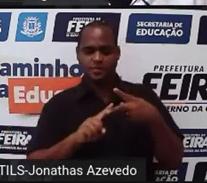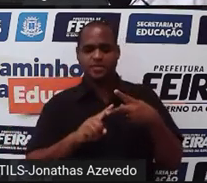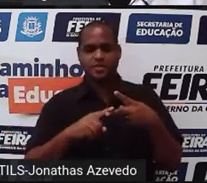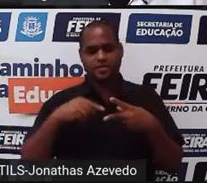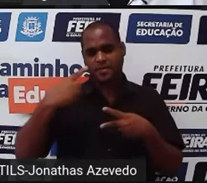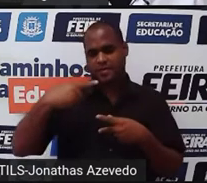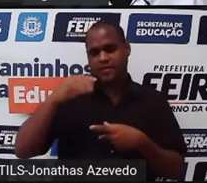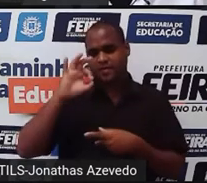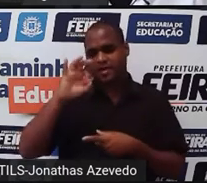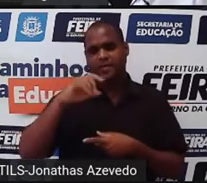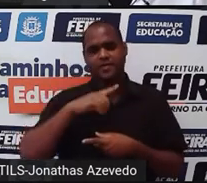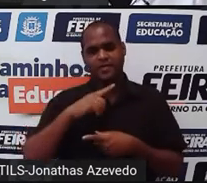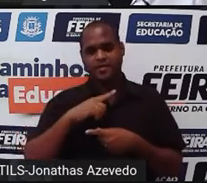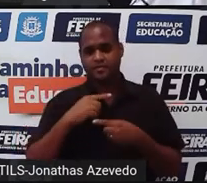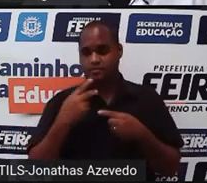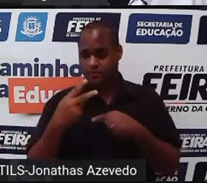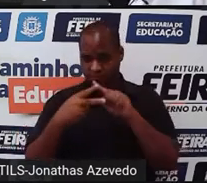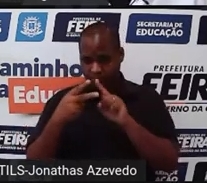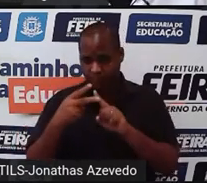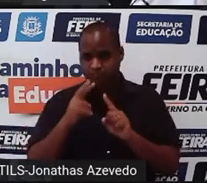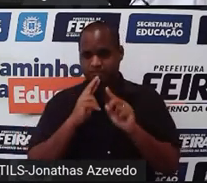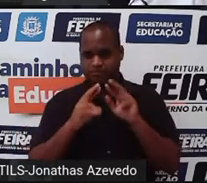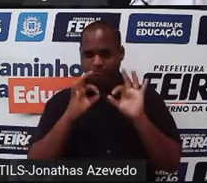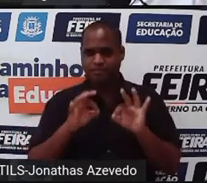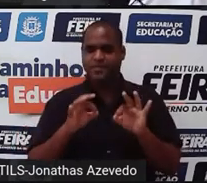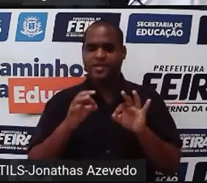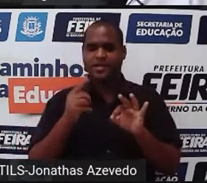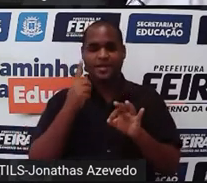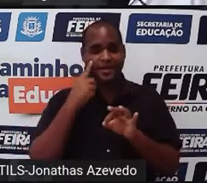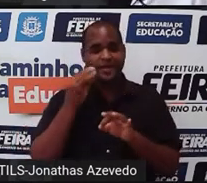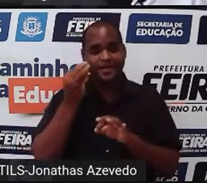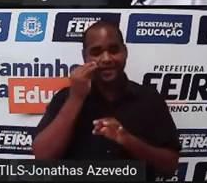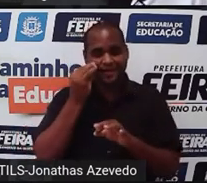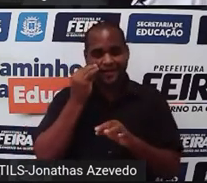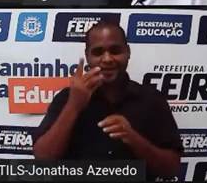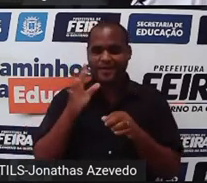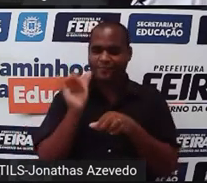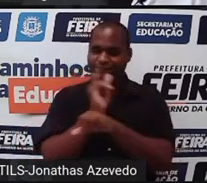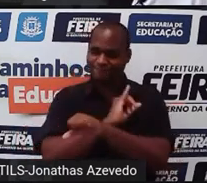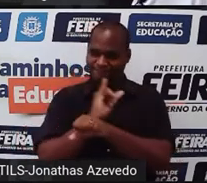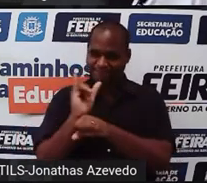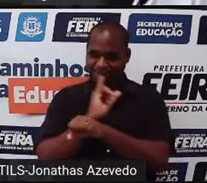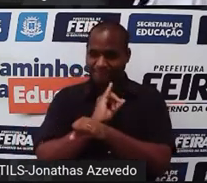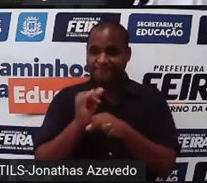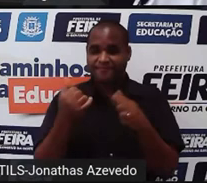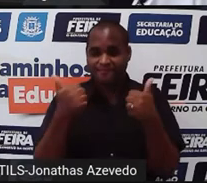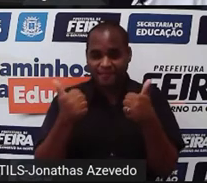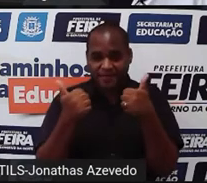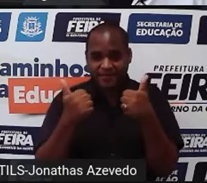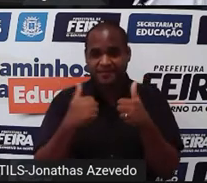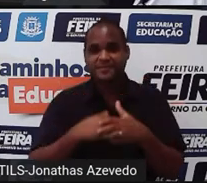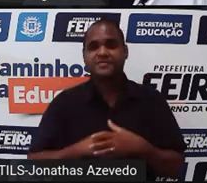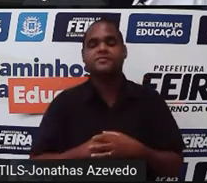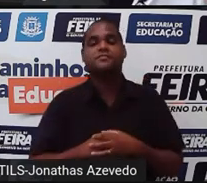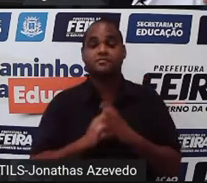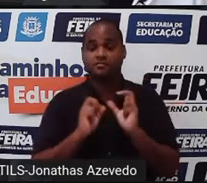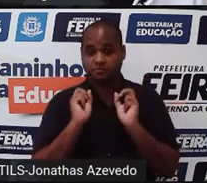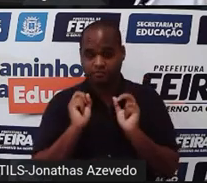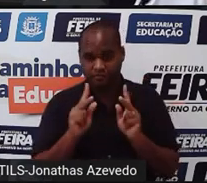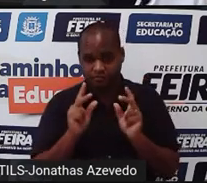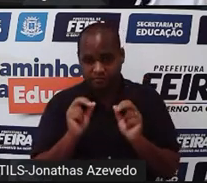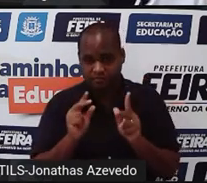grau com duas incógnitas. Essa vai ser a minha estratégia. Beleza? Prontinho.